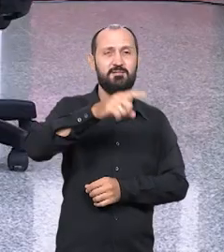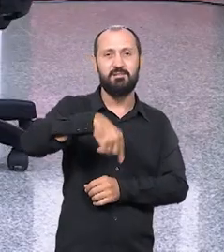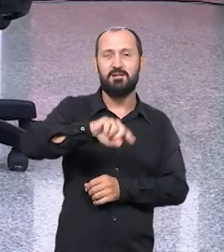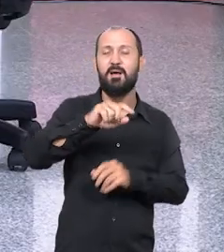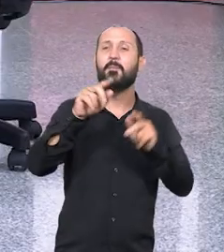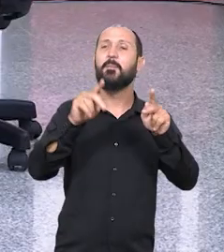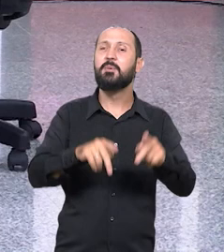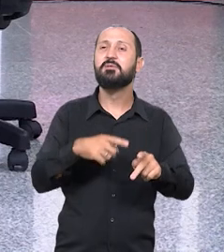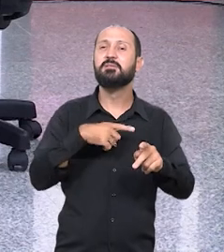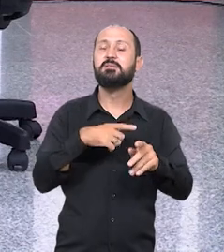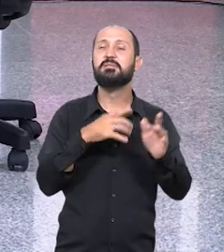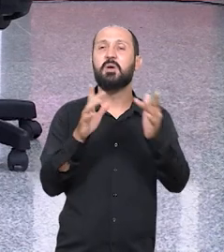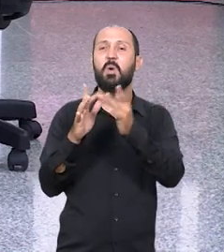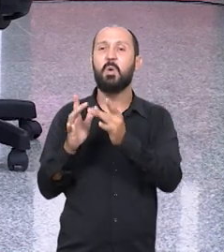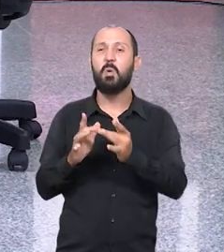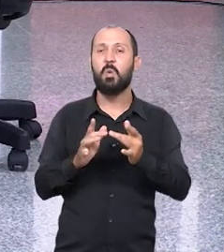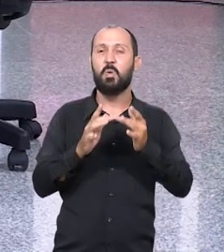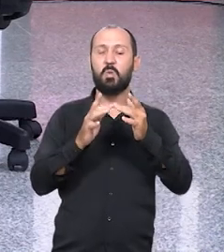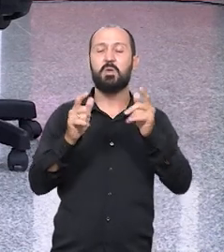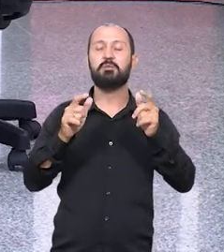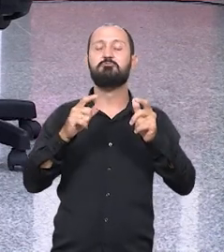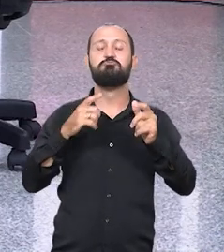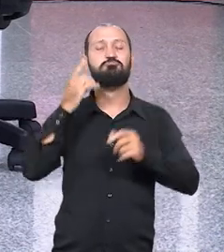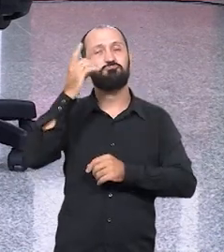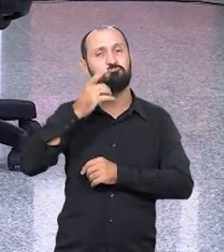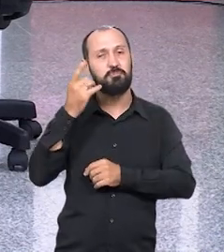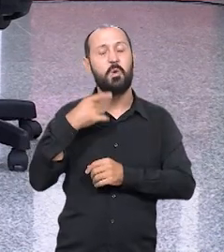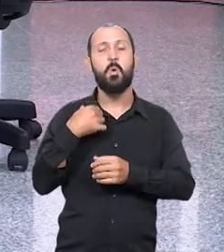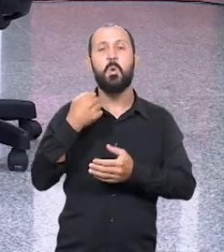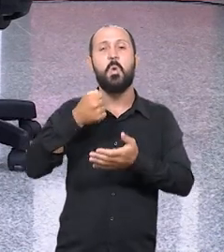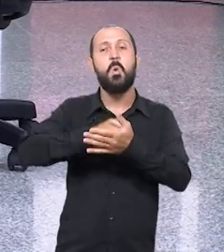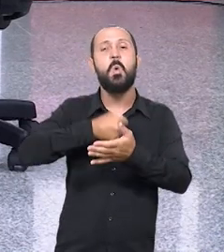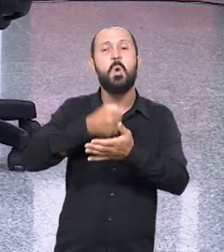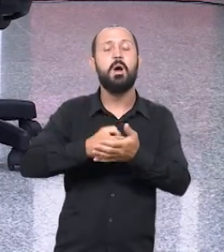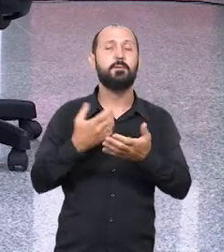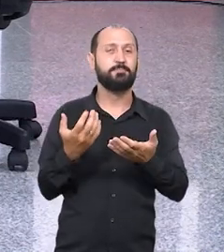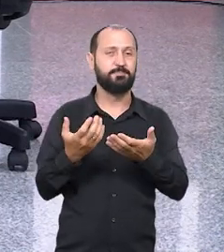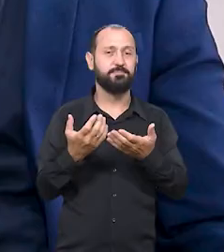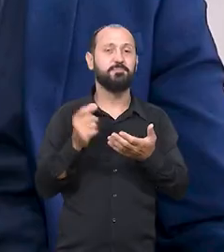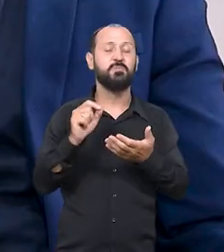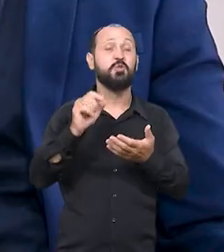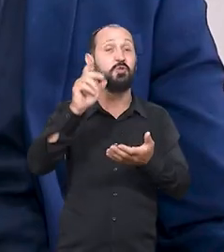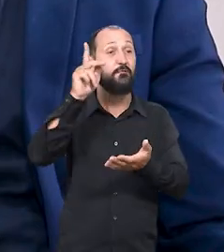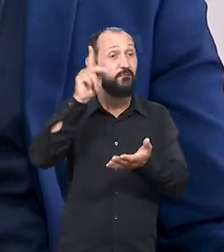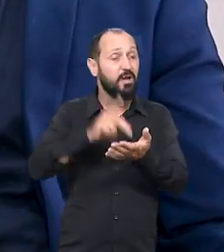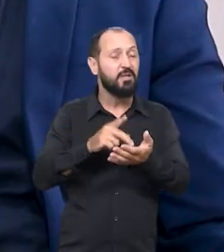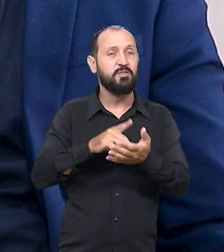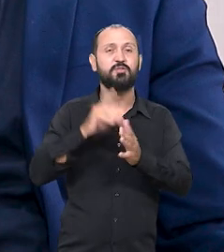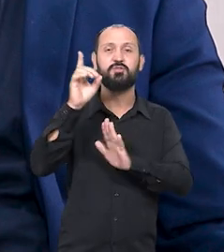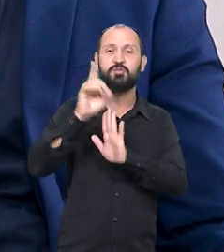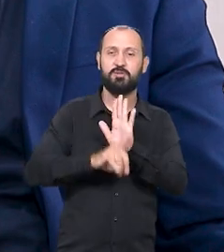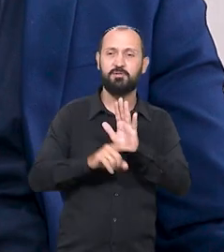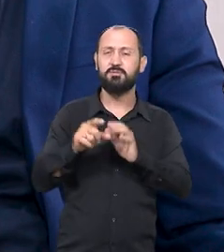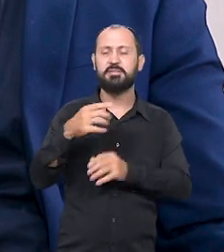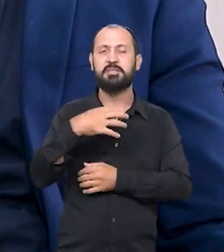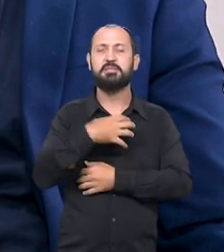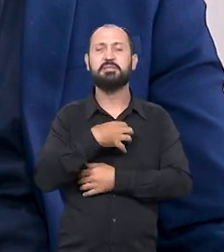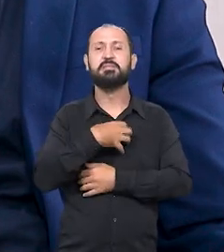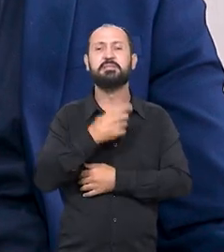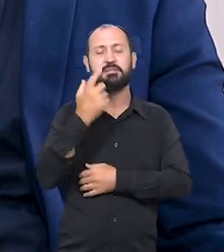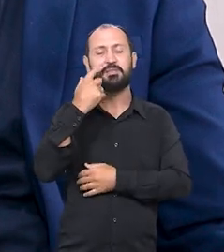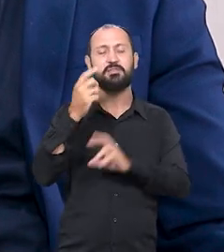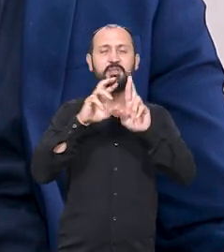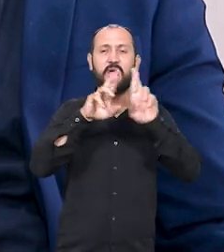está chegando mais próximo do seu parlamentar e cobrando o que de direito? O senhor sente que as redes